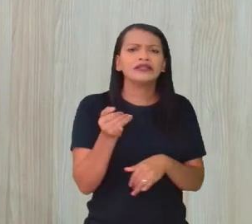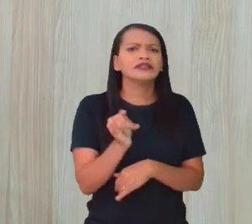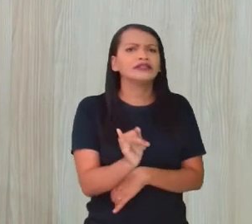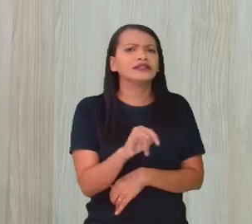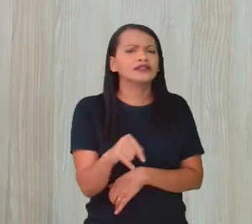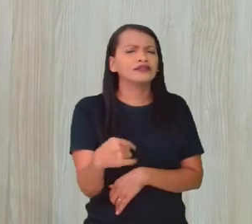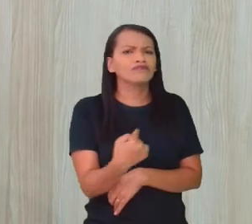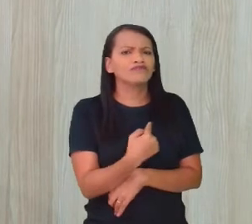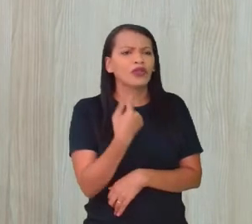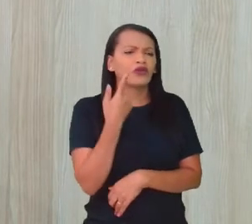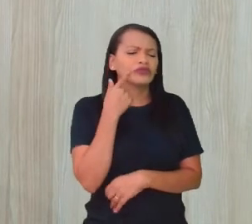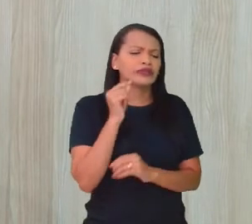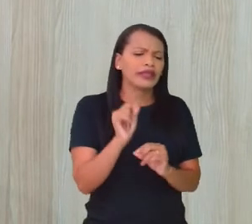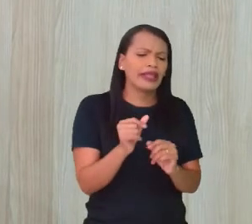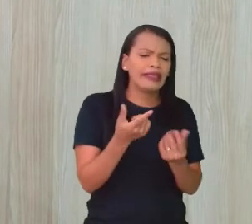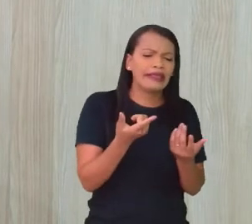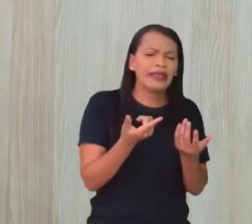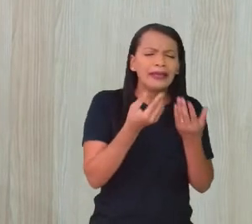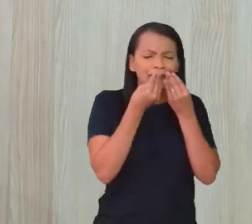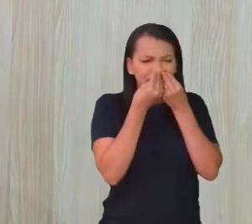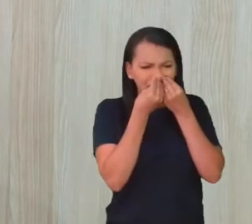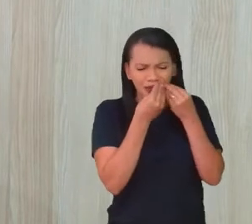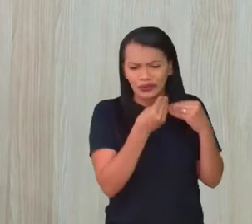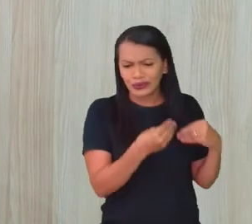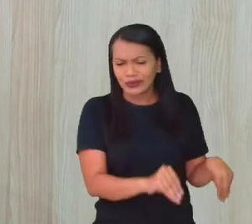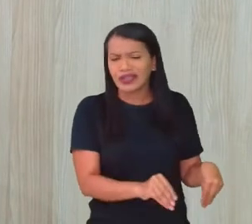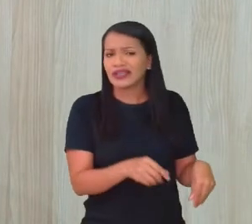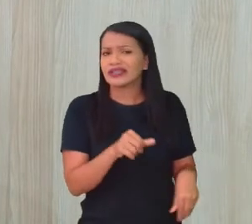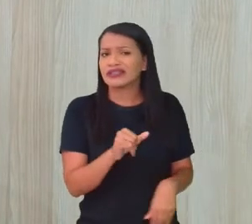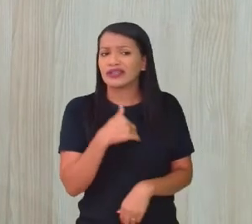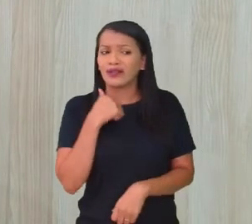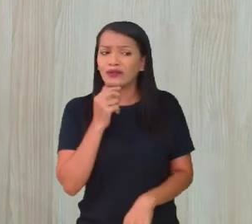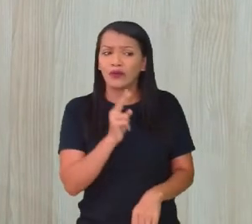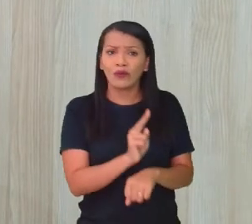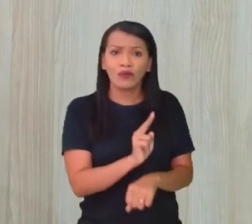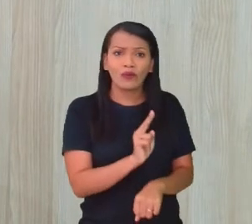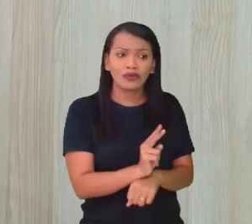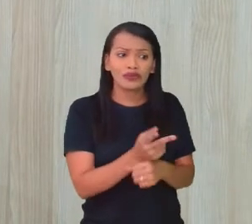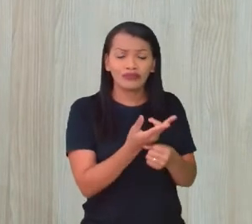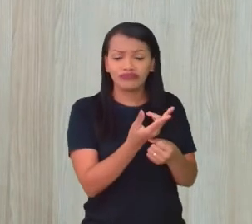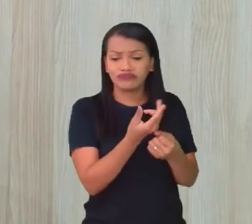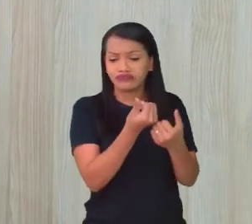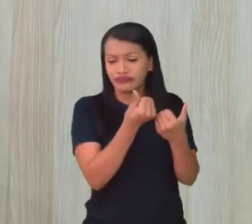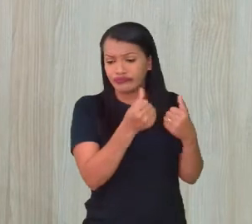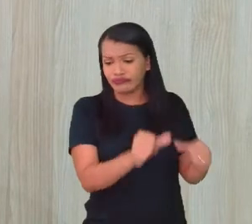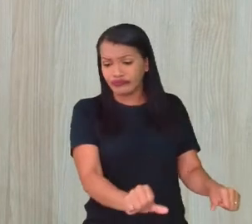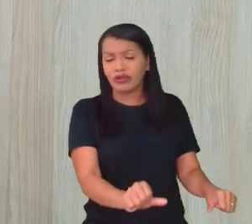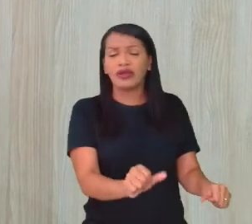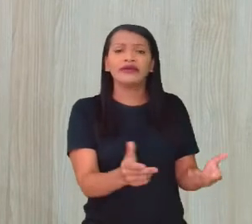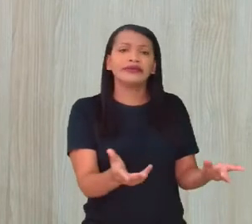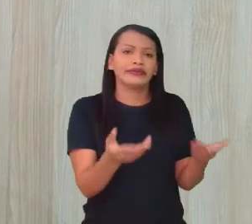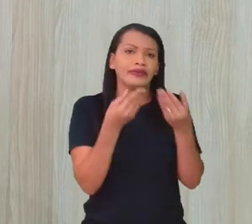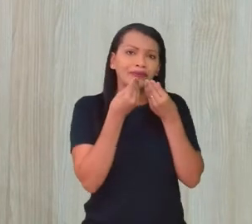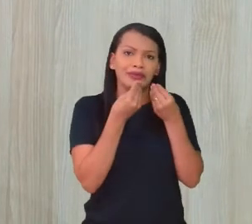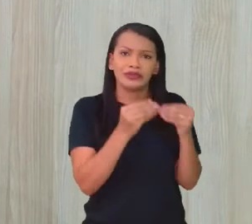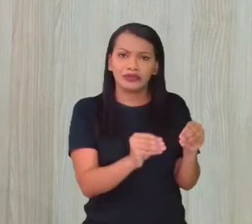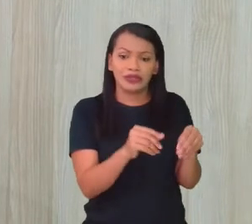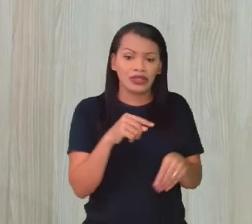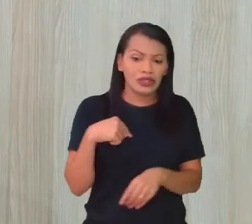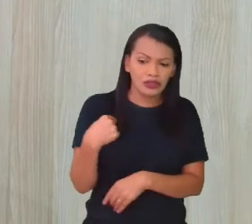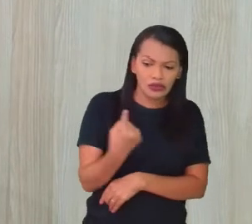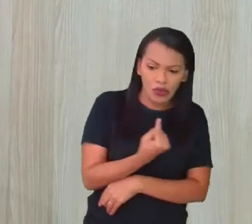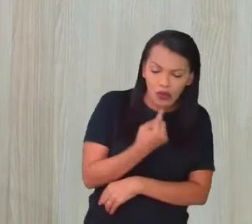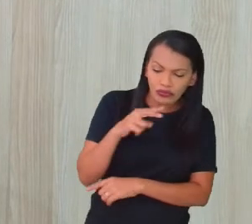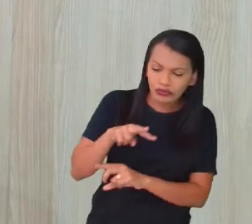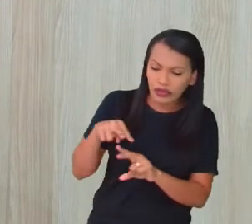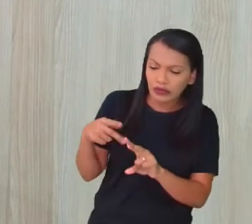gente degrada, né? Se a gente não preserva, destrói, a gente acaba prejudicando não só os nossos